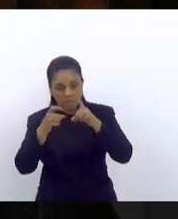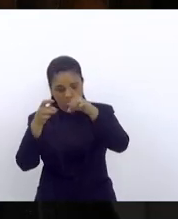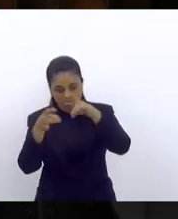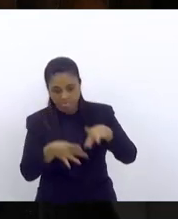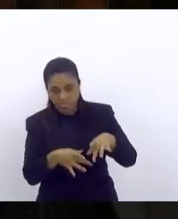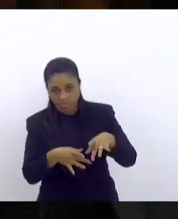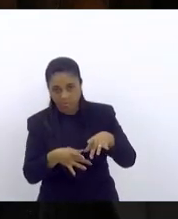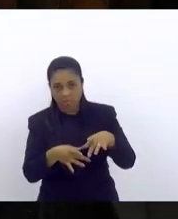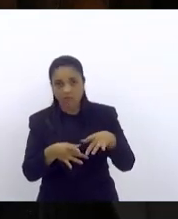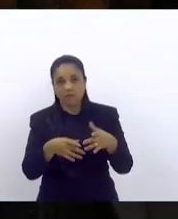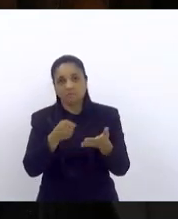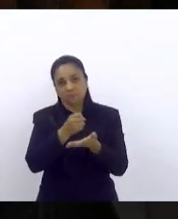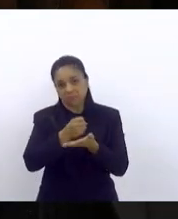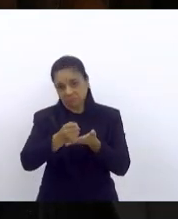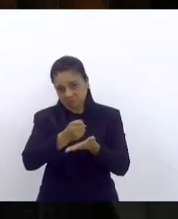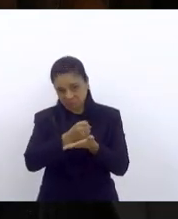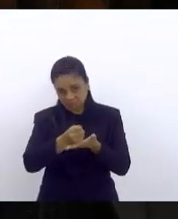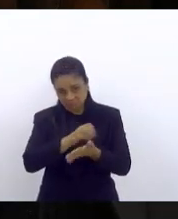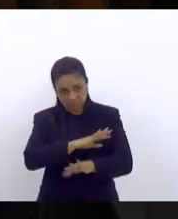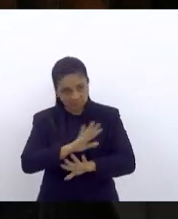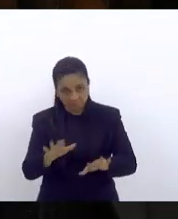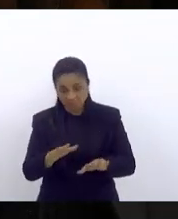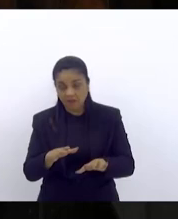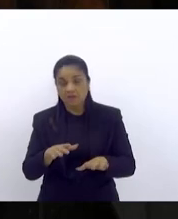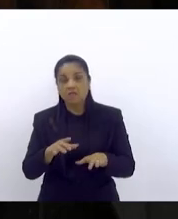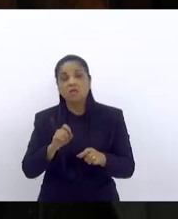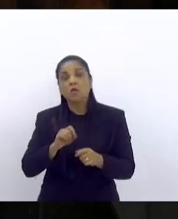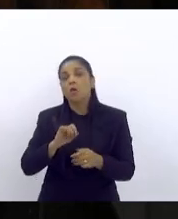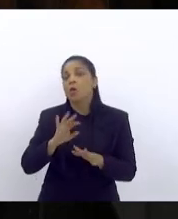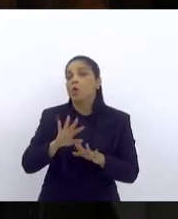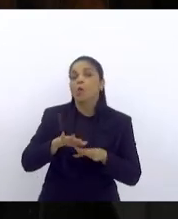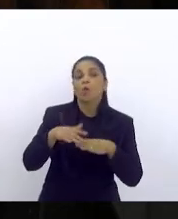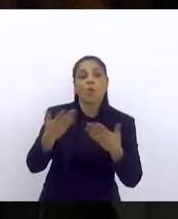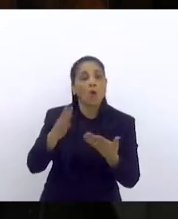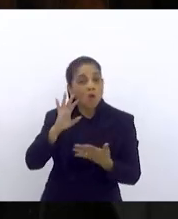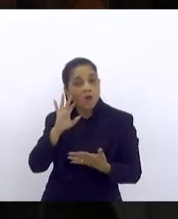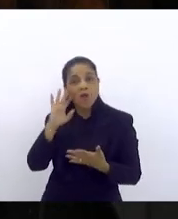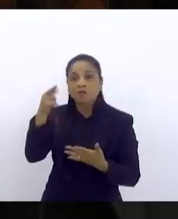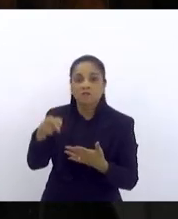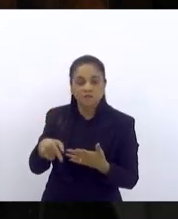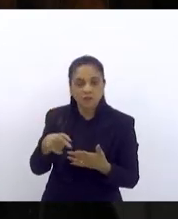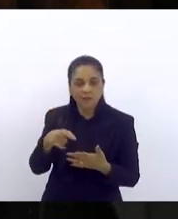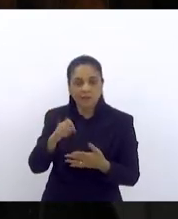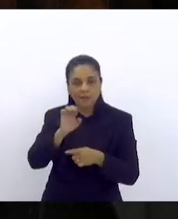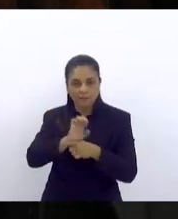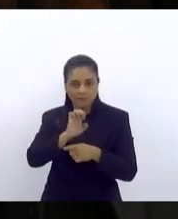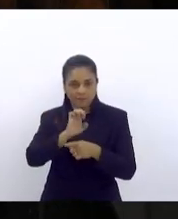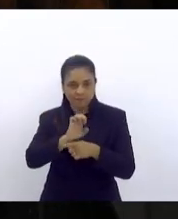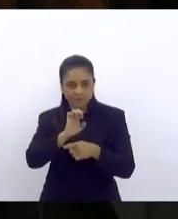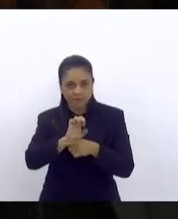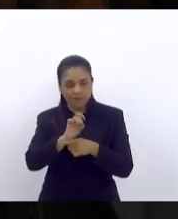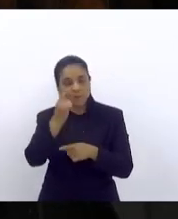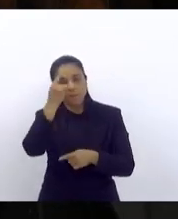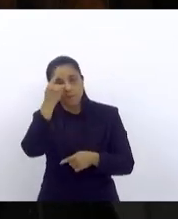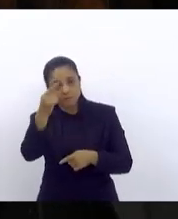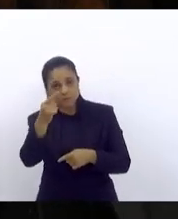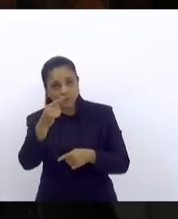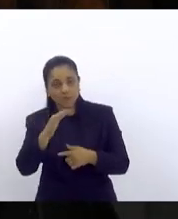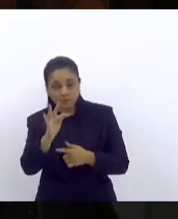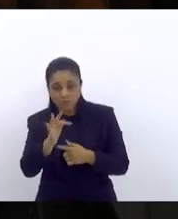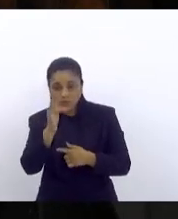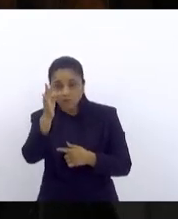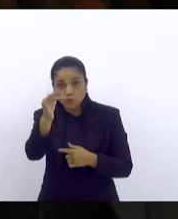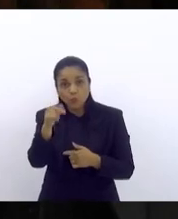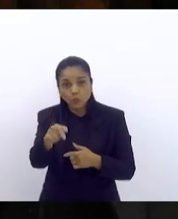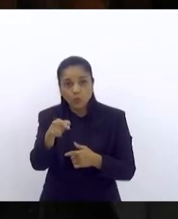que alternativa de fato o estado está pensando para ter uma luz de esperança